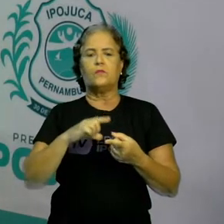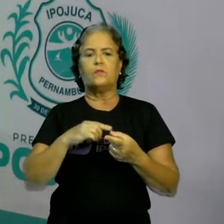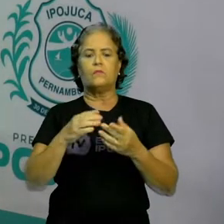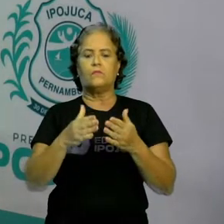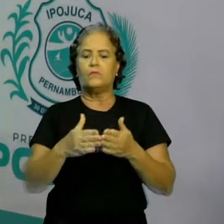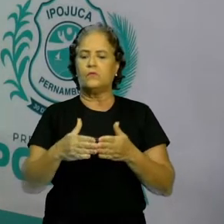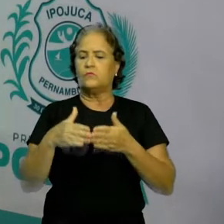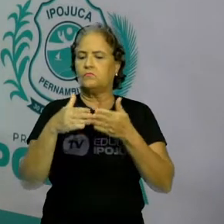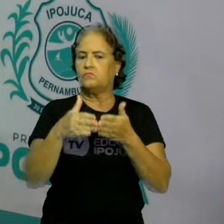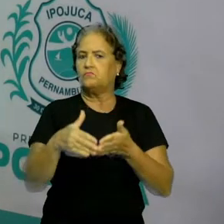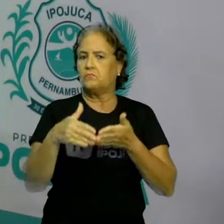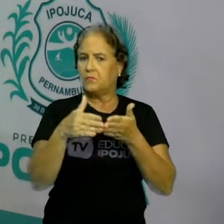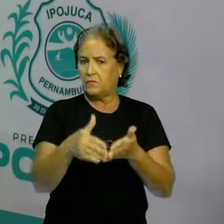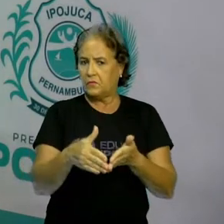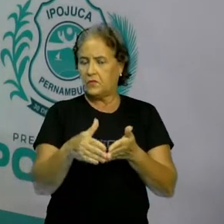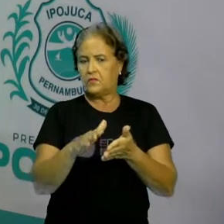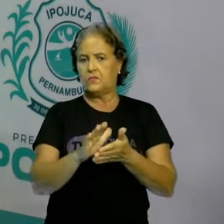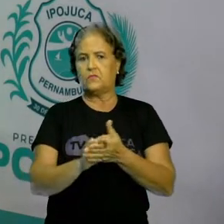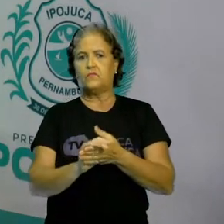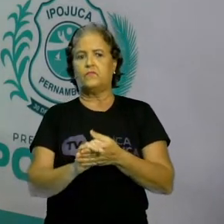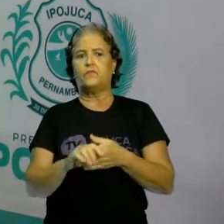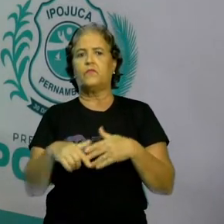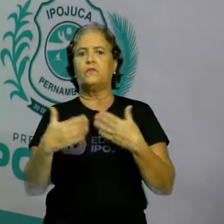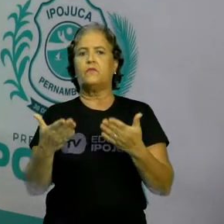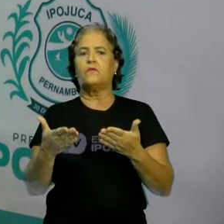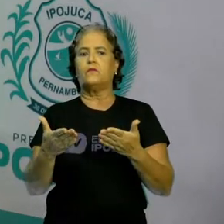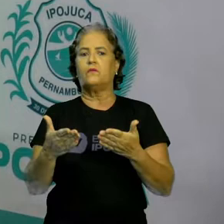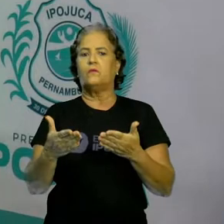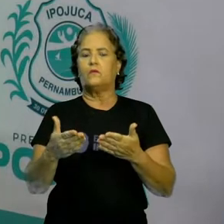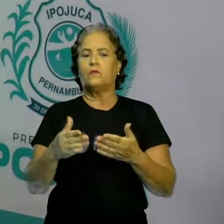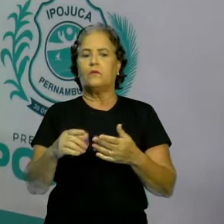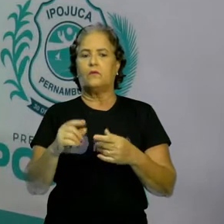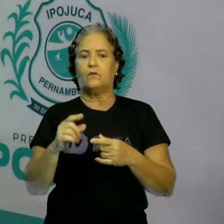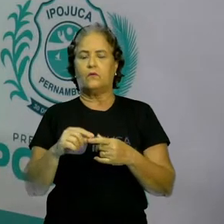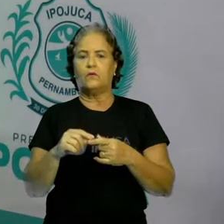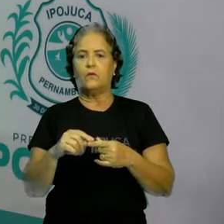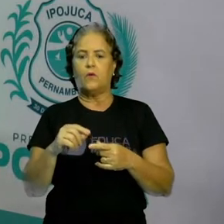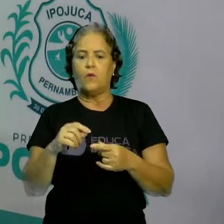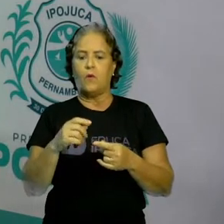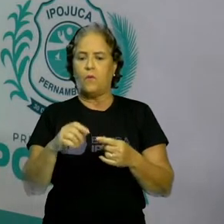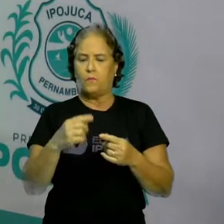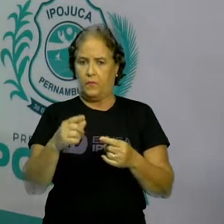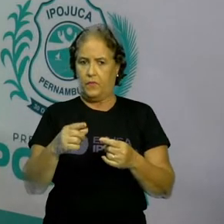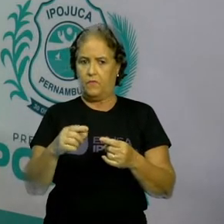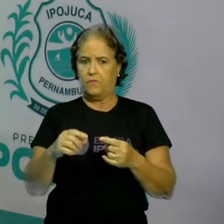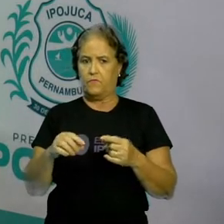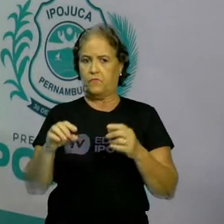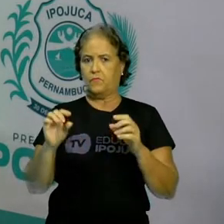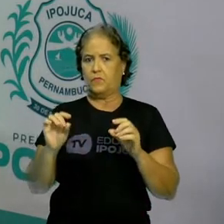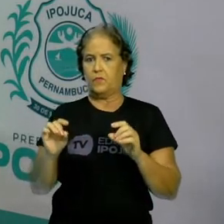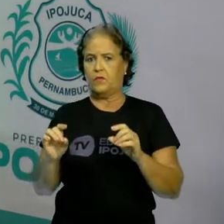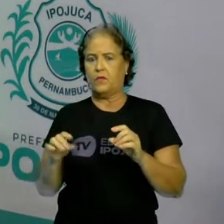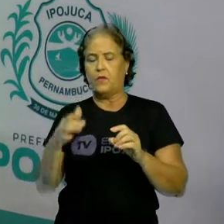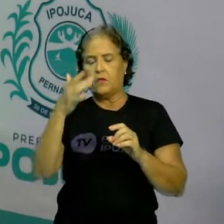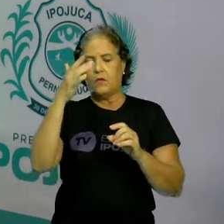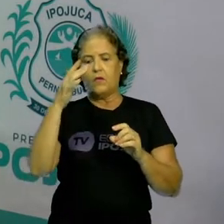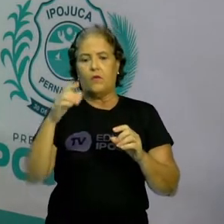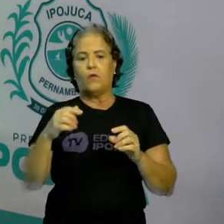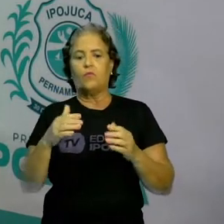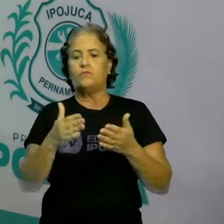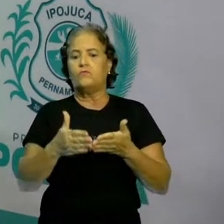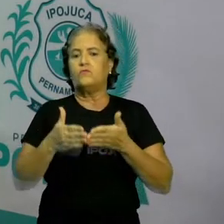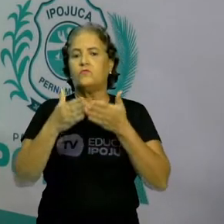decretados pelo Oliver Crowell, tá certo? Esses atos de navegação, eles vão privilegiar, tá certo? Os navios